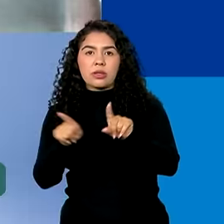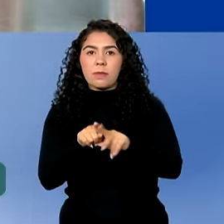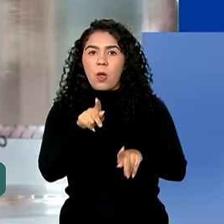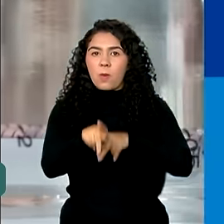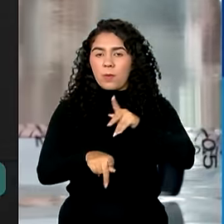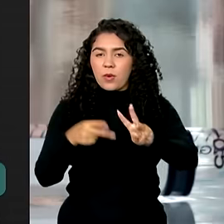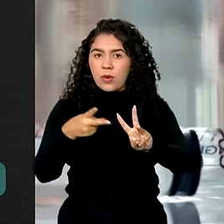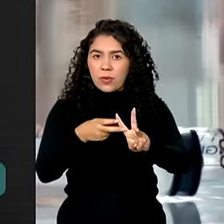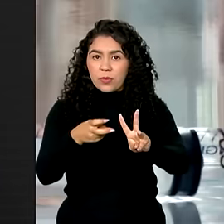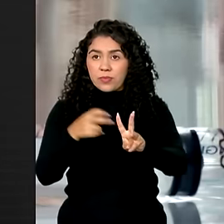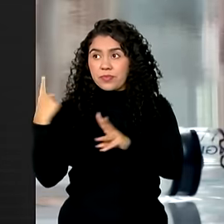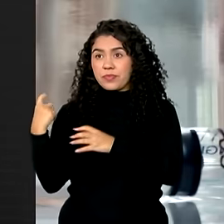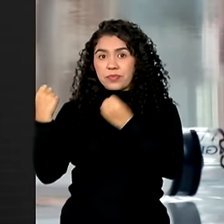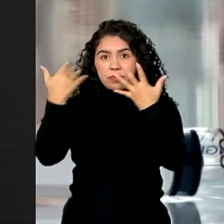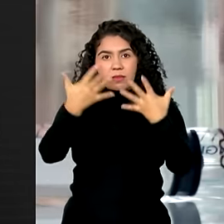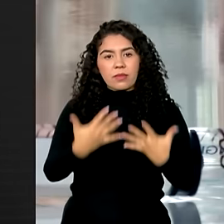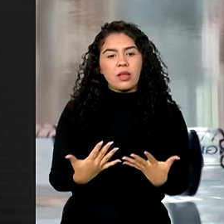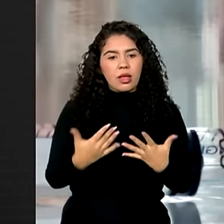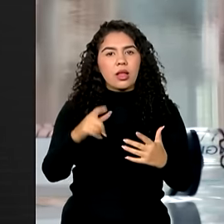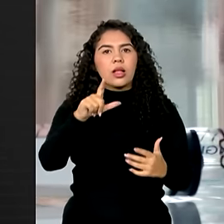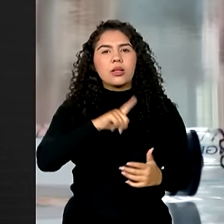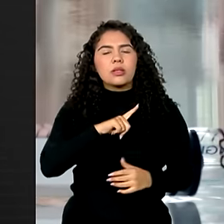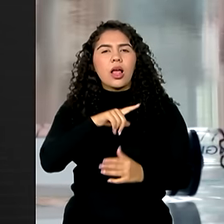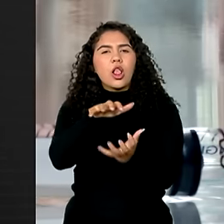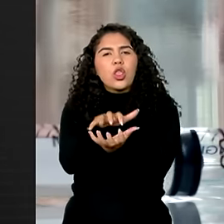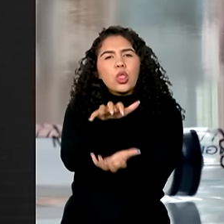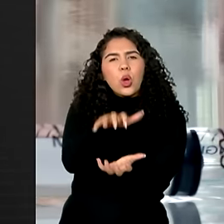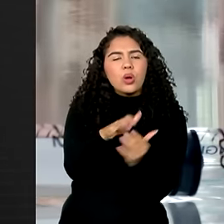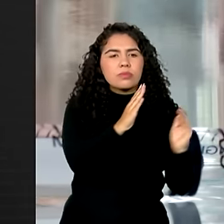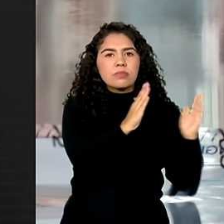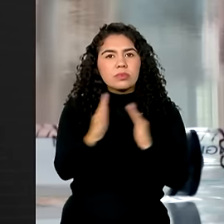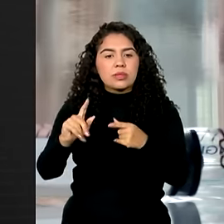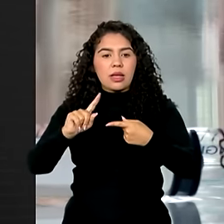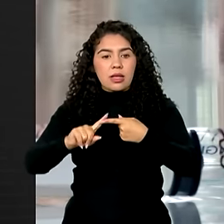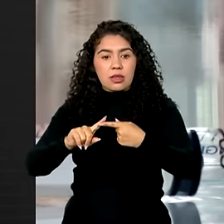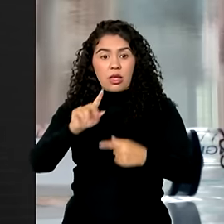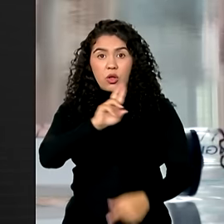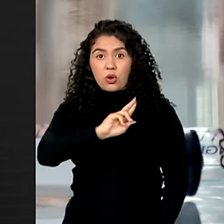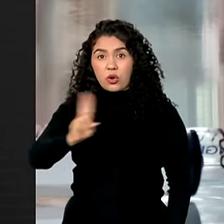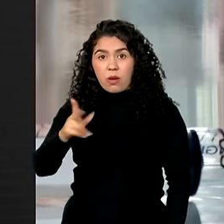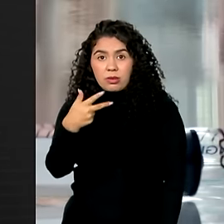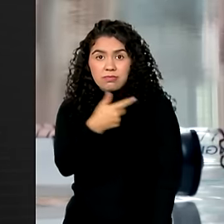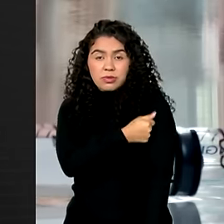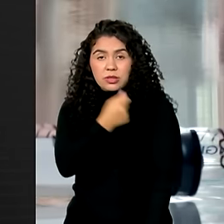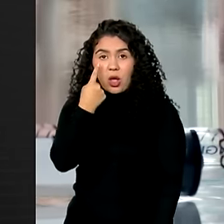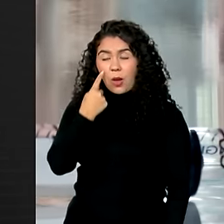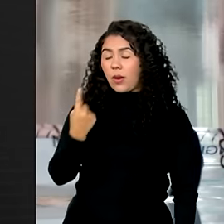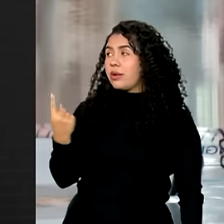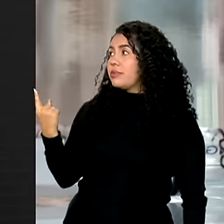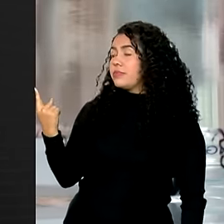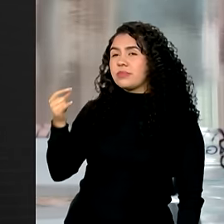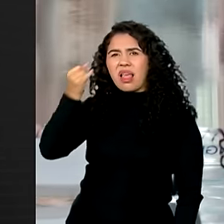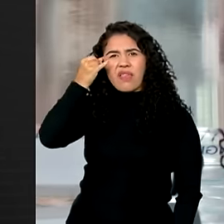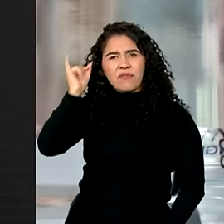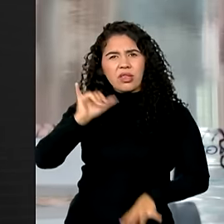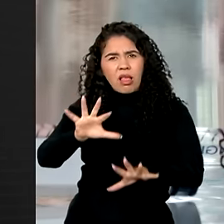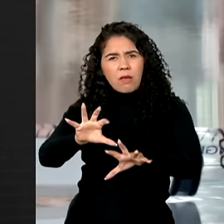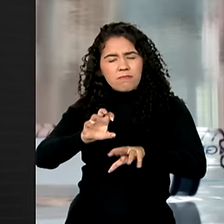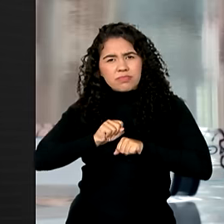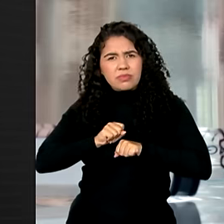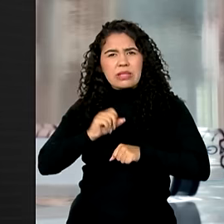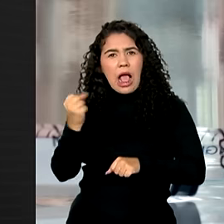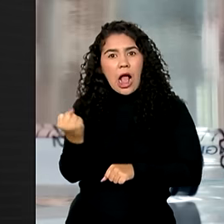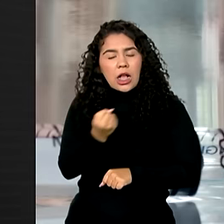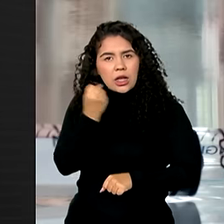calendário de vacinação do idoso inclui vacinas como a pneumocócica, que previne contra infecções graves como pneumonia